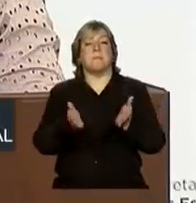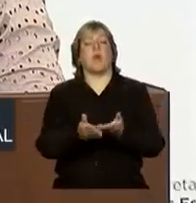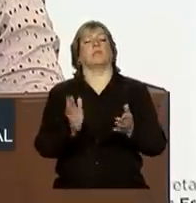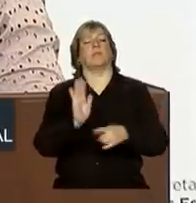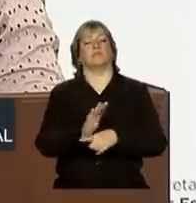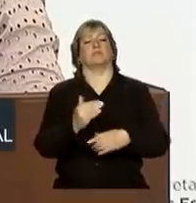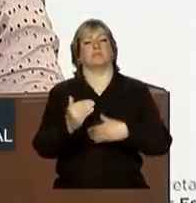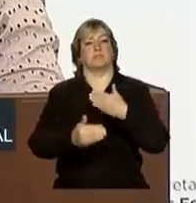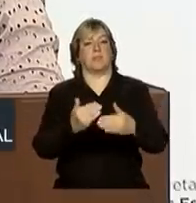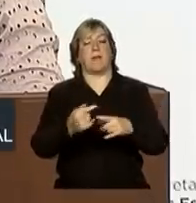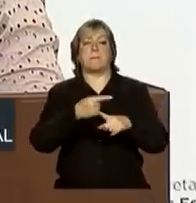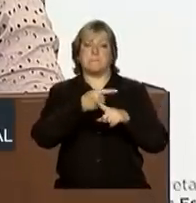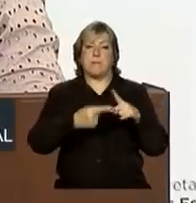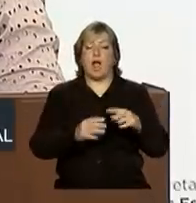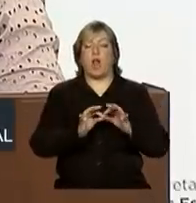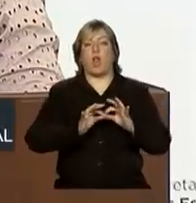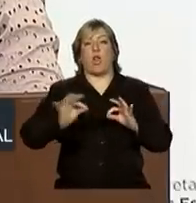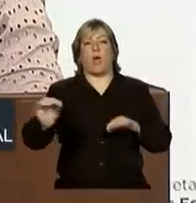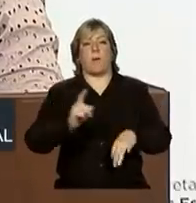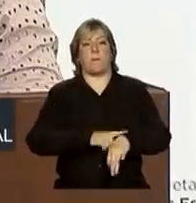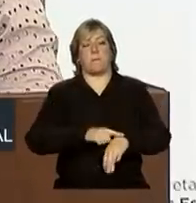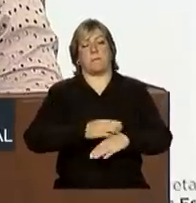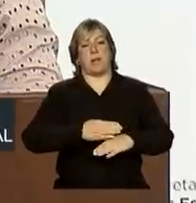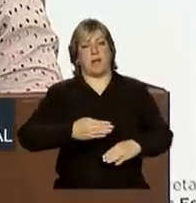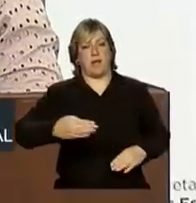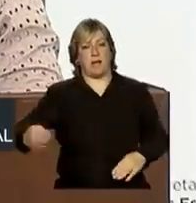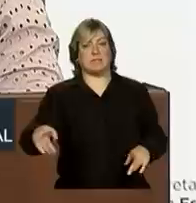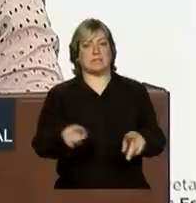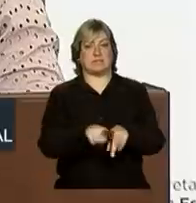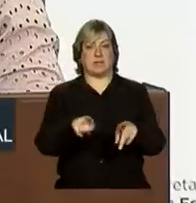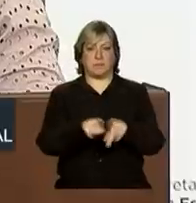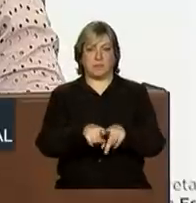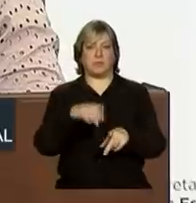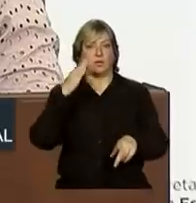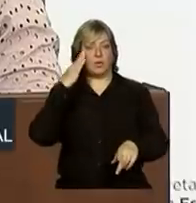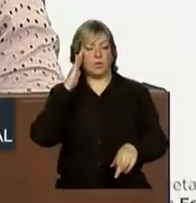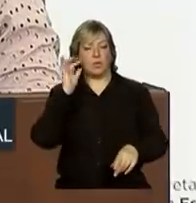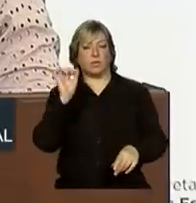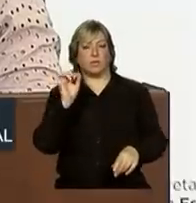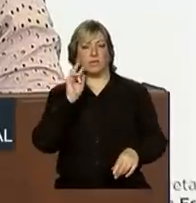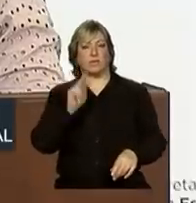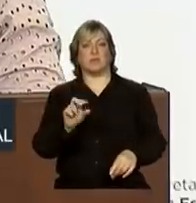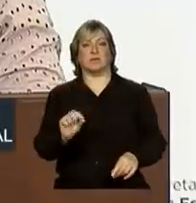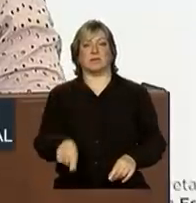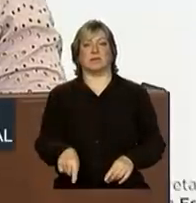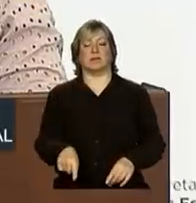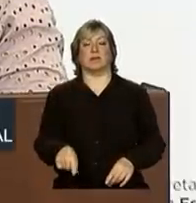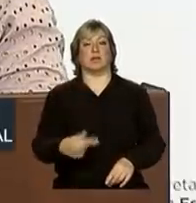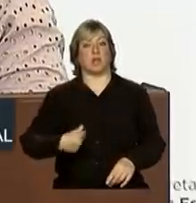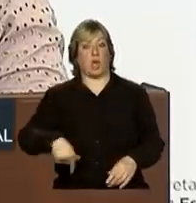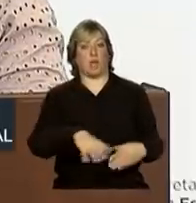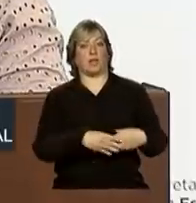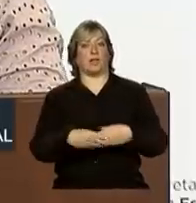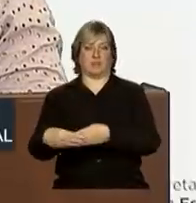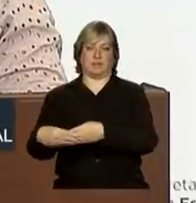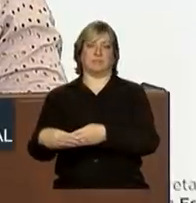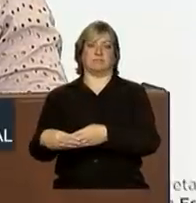A médio e longo prazo, o médio e longo prazo e o olhar para o estratégico é que nos guiava.